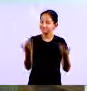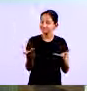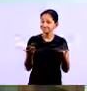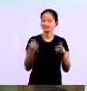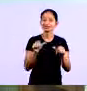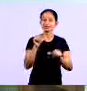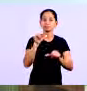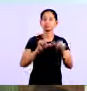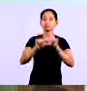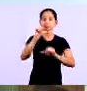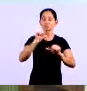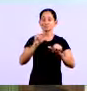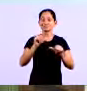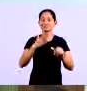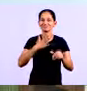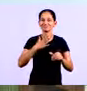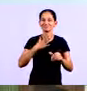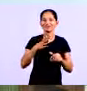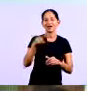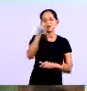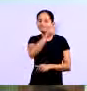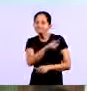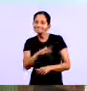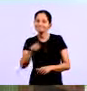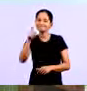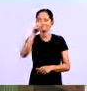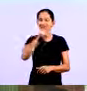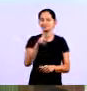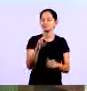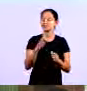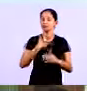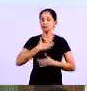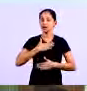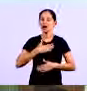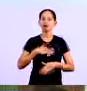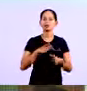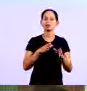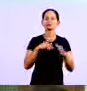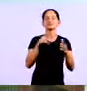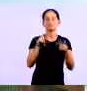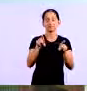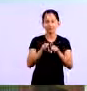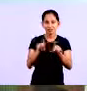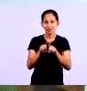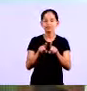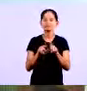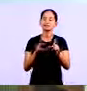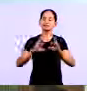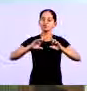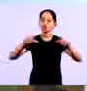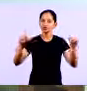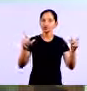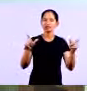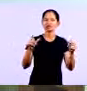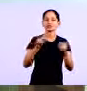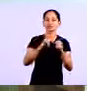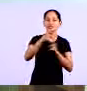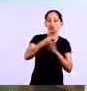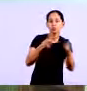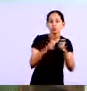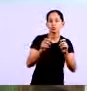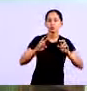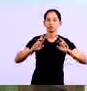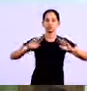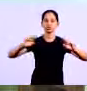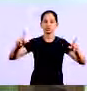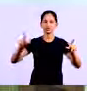ificando o seu ciclo como nós falamos aqui anteriormente e é preciso ter um outro controle que é desse movimento de duplicatas que você está